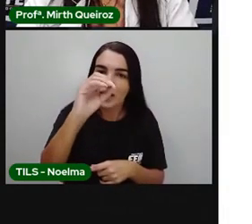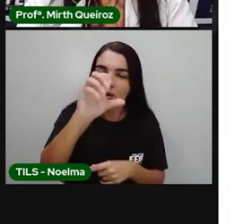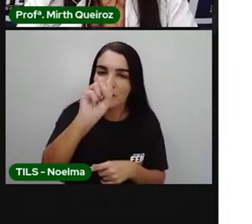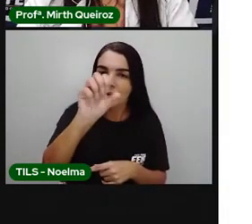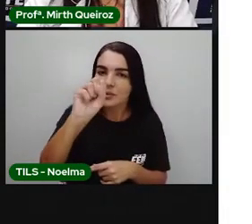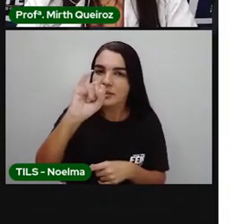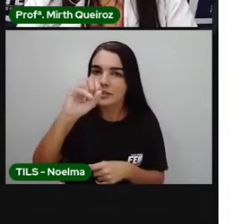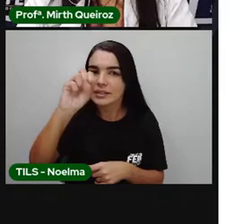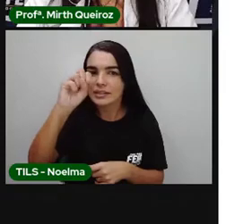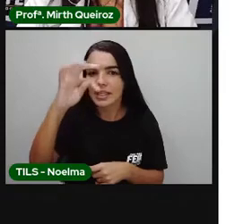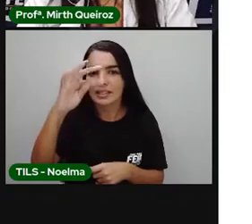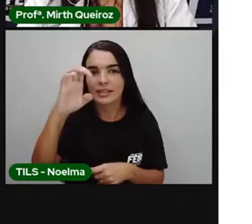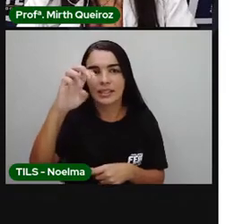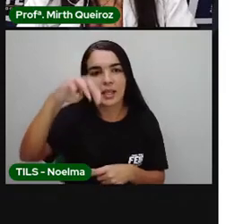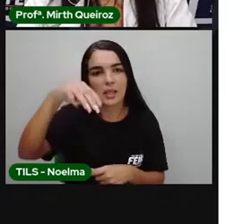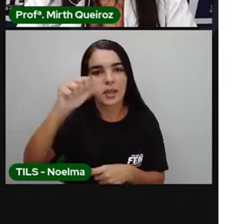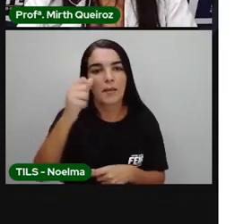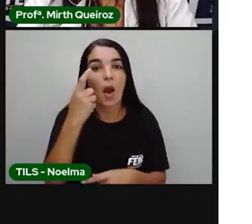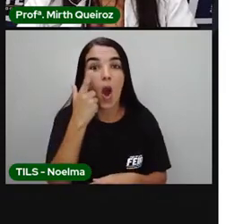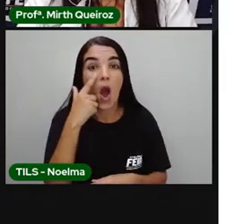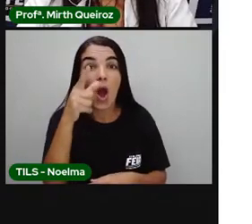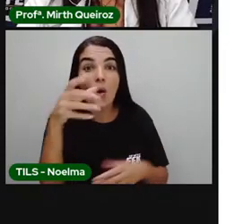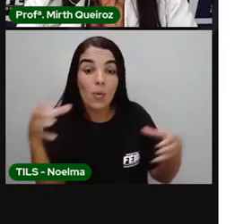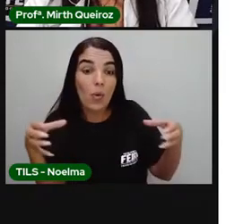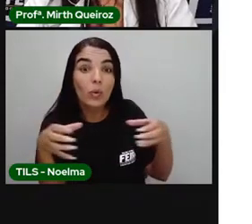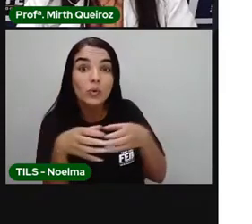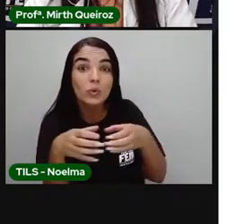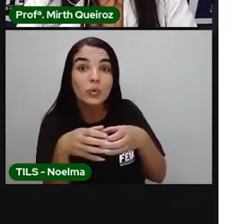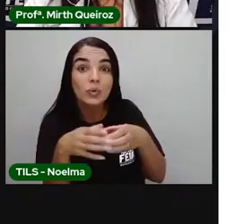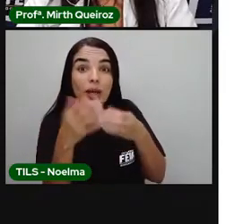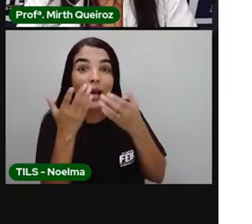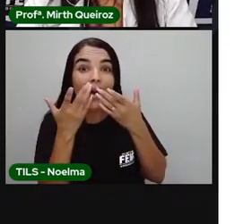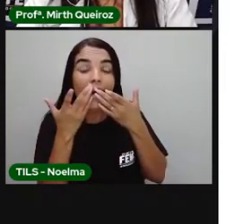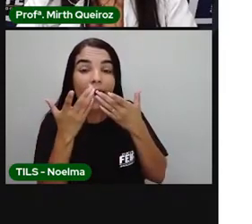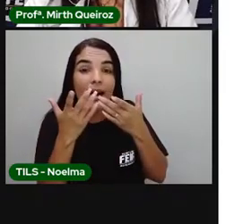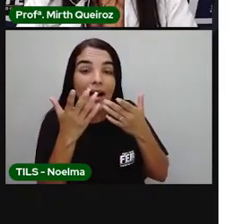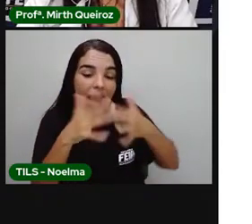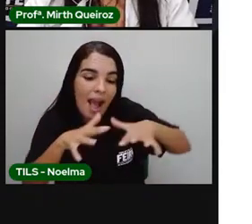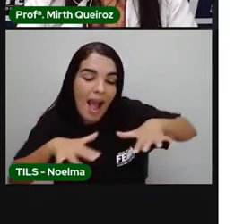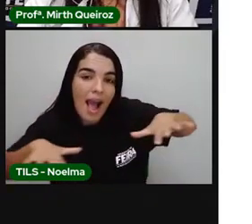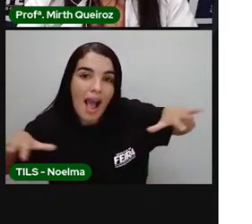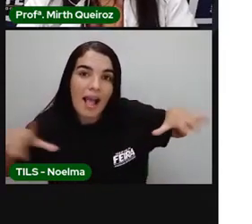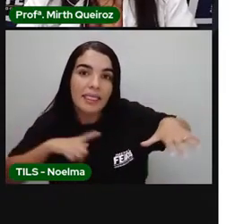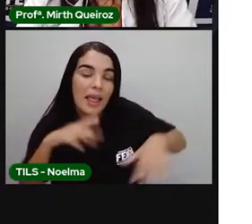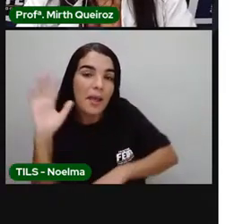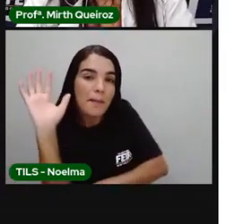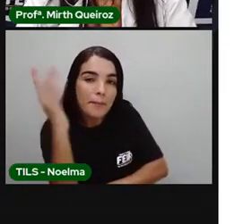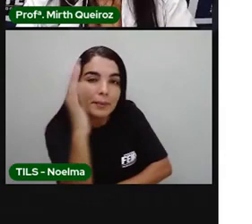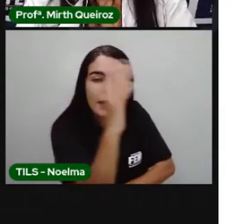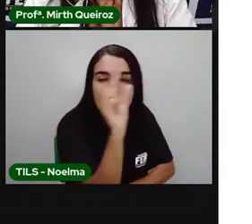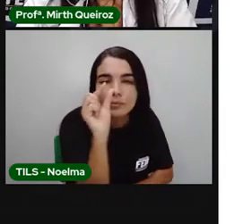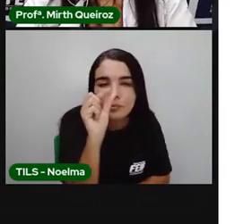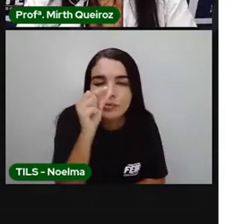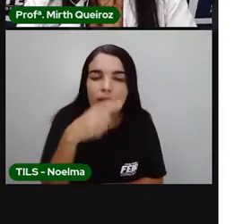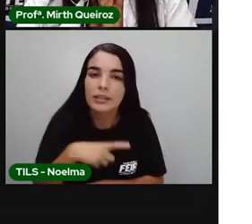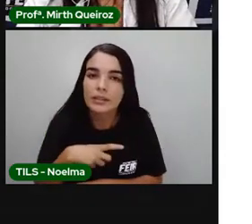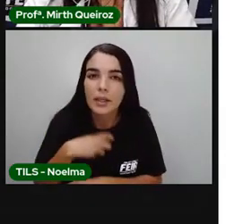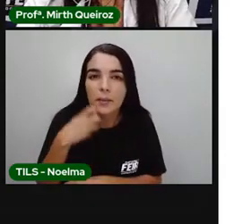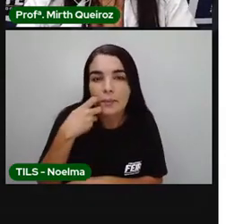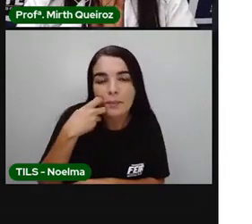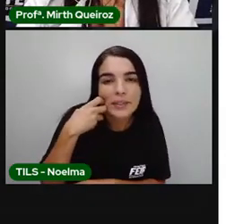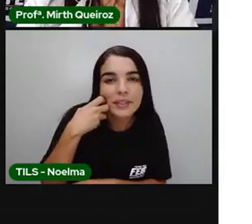Aí nós temos um exemplo de um ecossistema marinho, né? Nós temos plantas, micro-organismos e peixes que vão